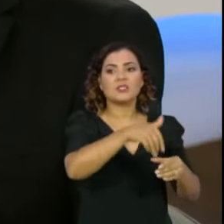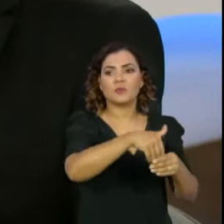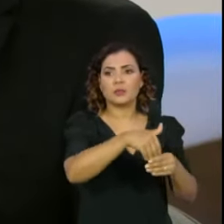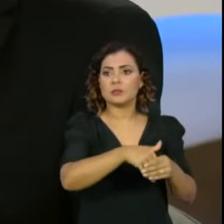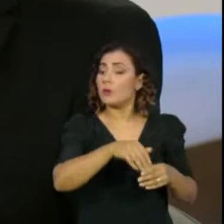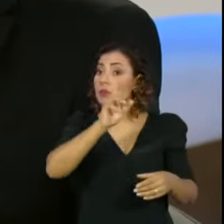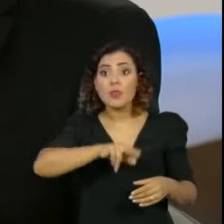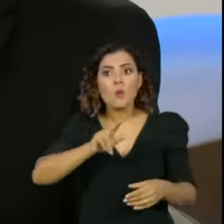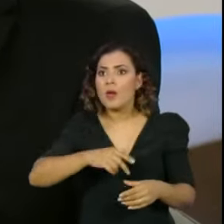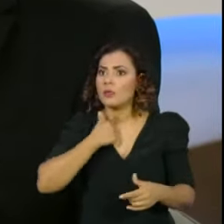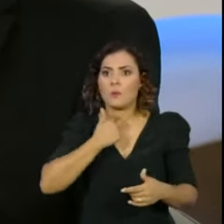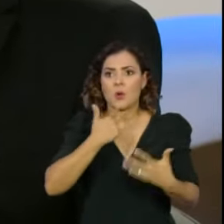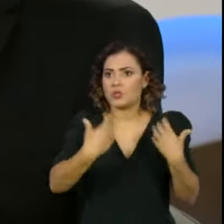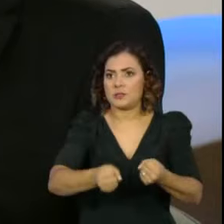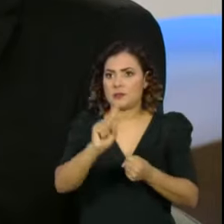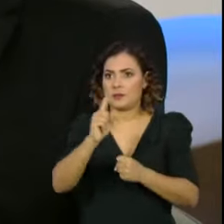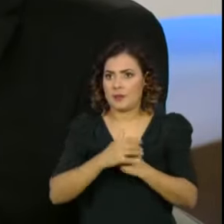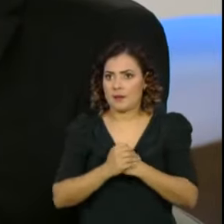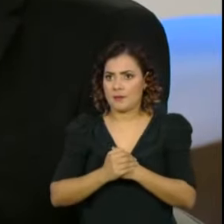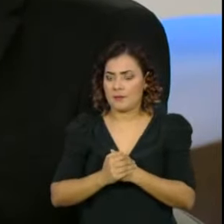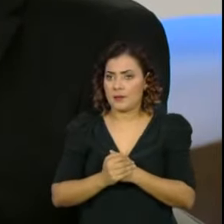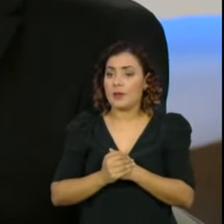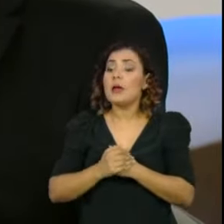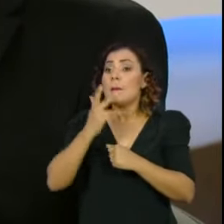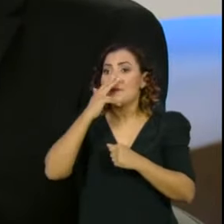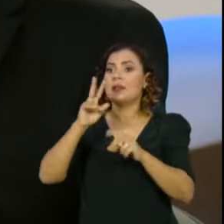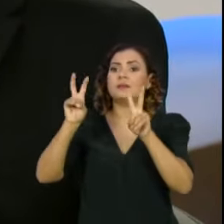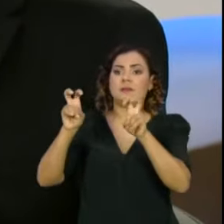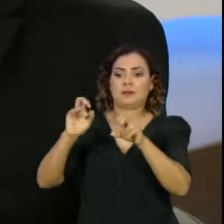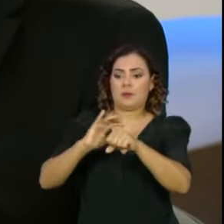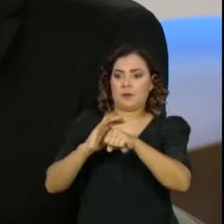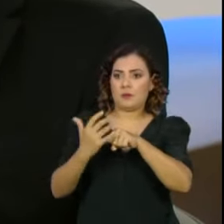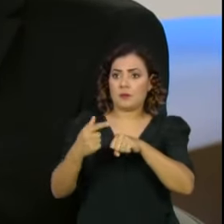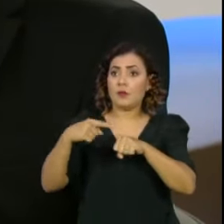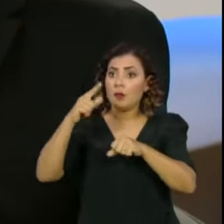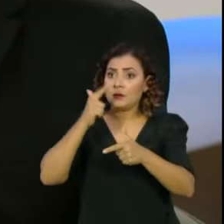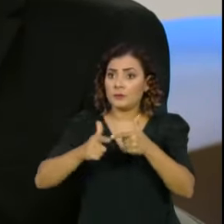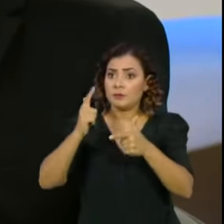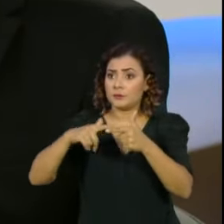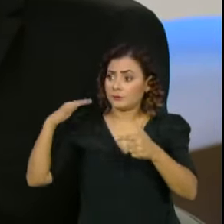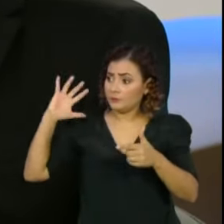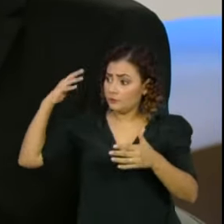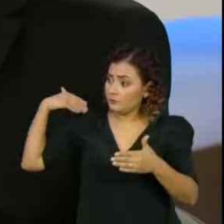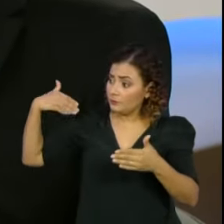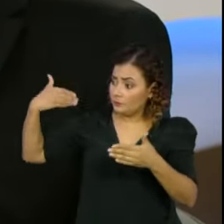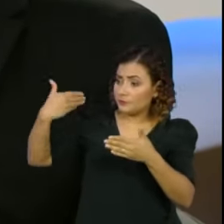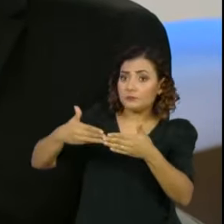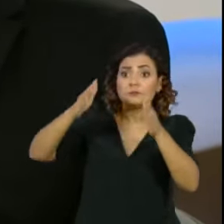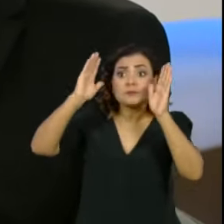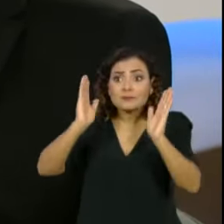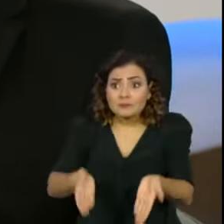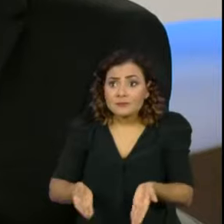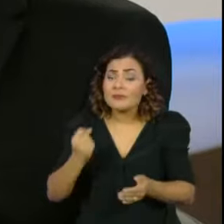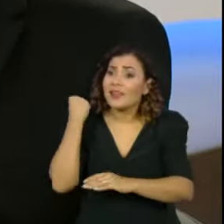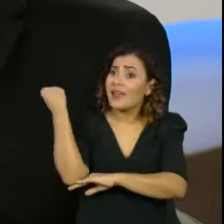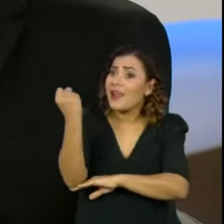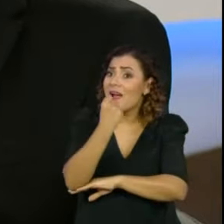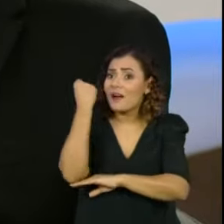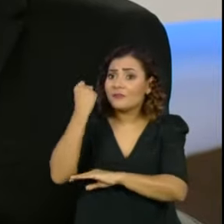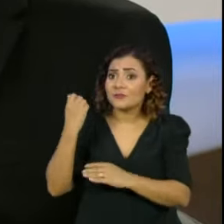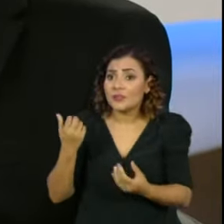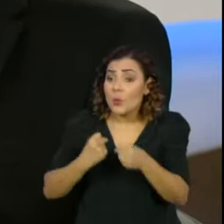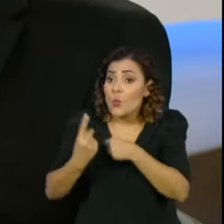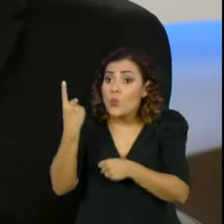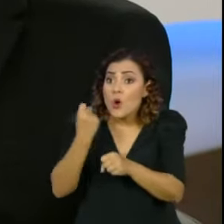algo que nós não podemos permitir. Quando você fala a respeito da pandemia, que é uma crise que nós vivemos de reconhecida gravidade e que,